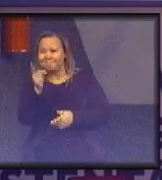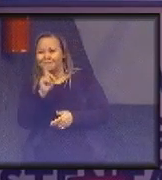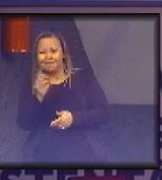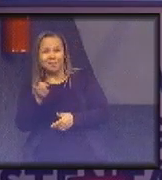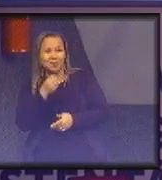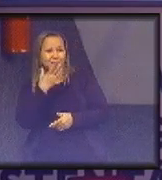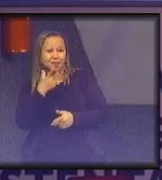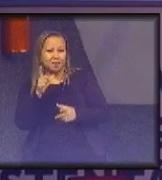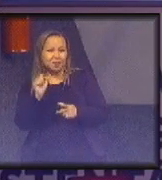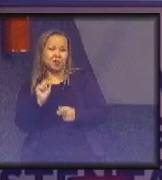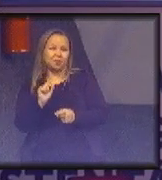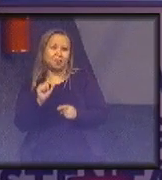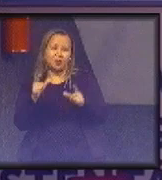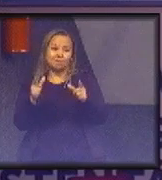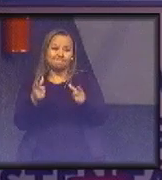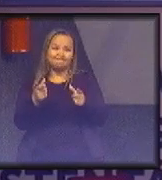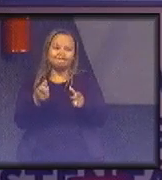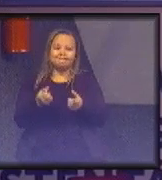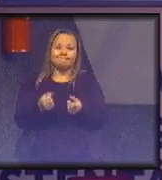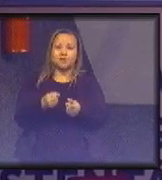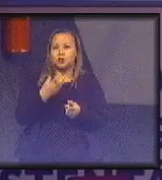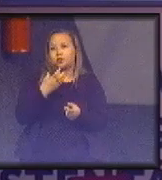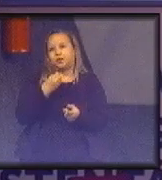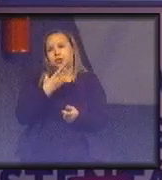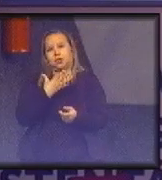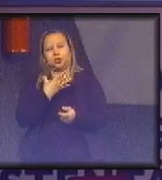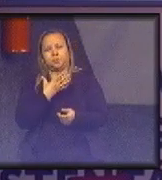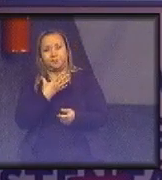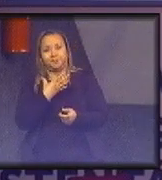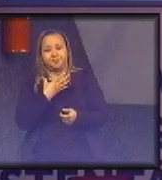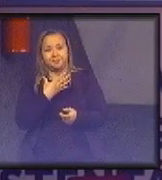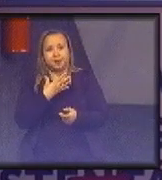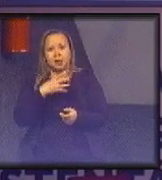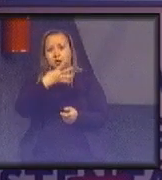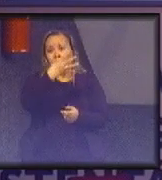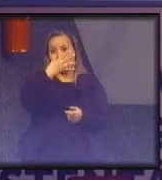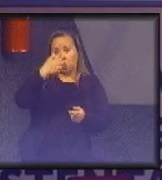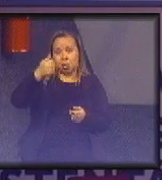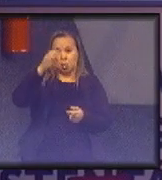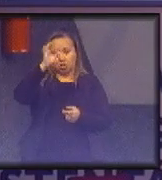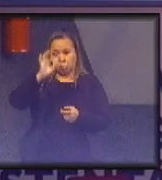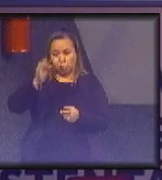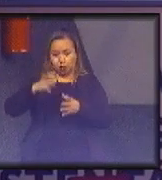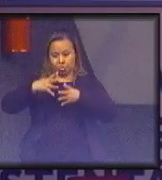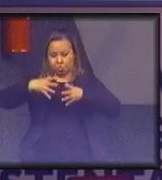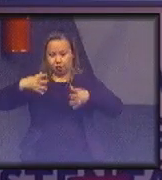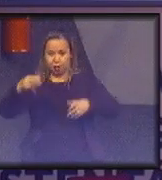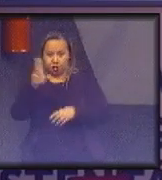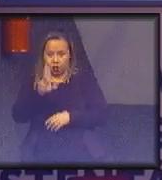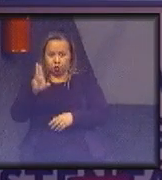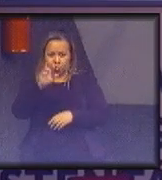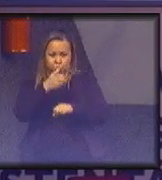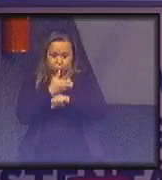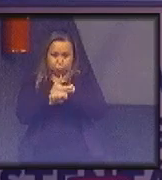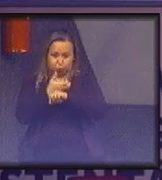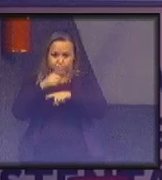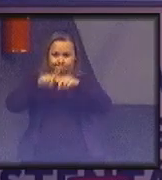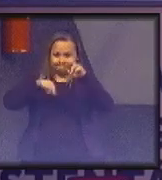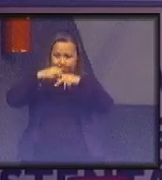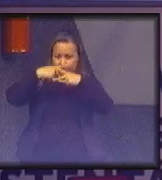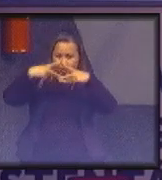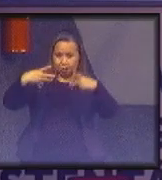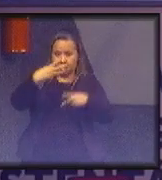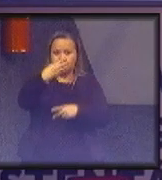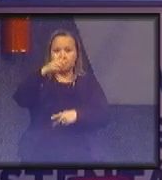total do aumento do volume de consumo terminou-se por ter 41% de aumento no uso de materiais e 39